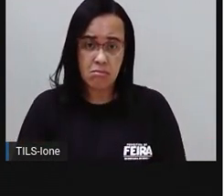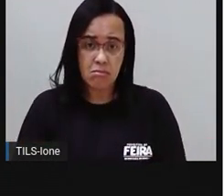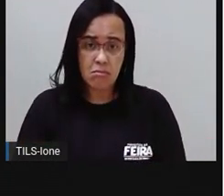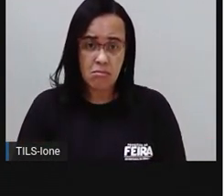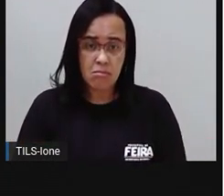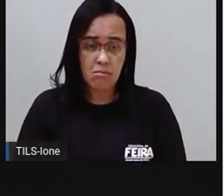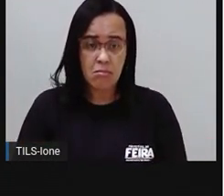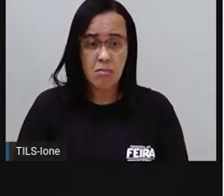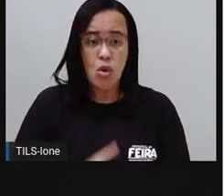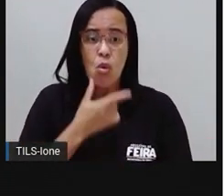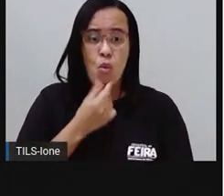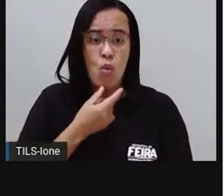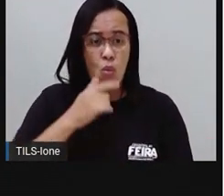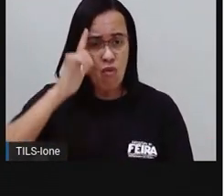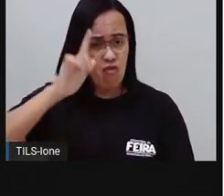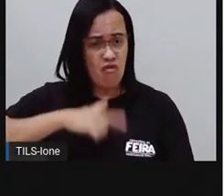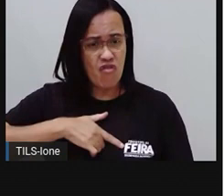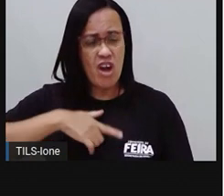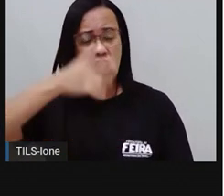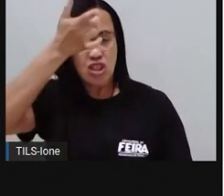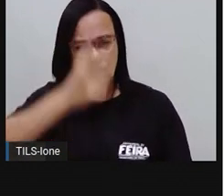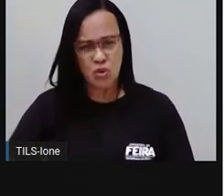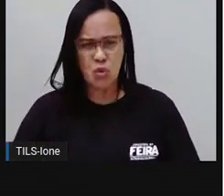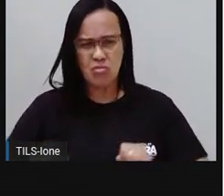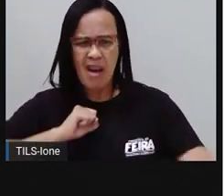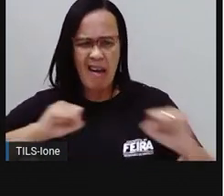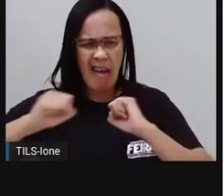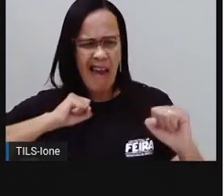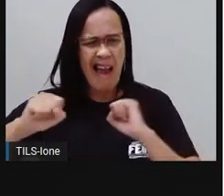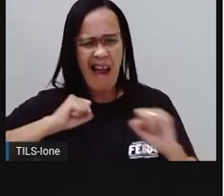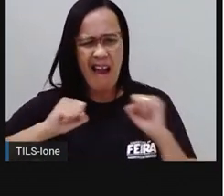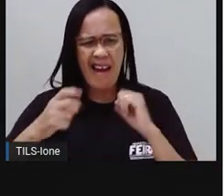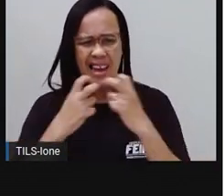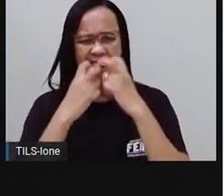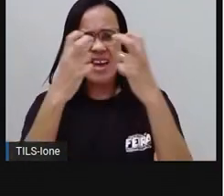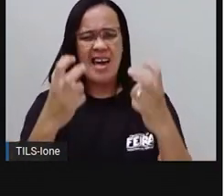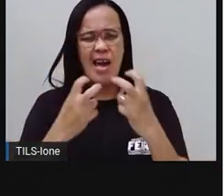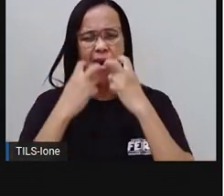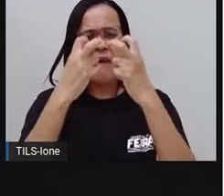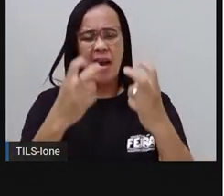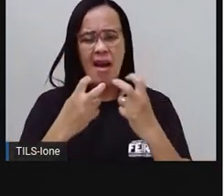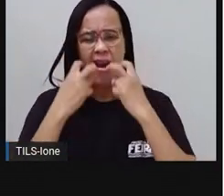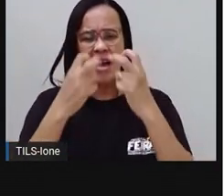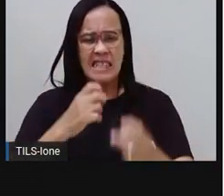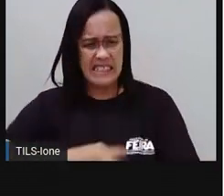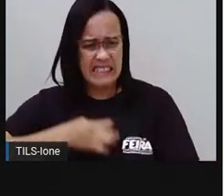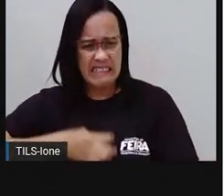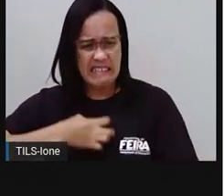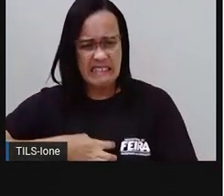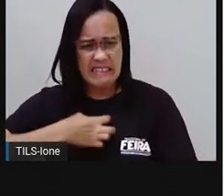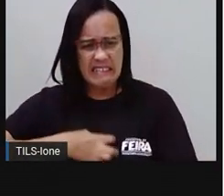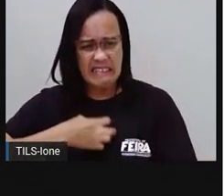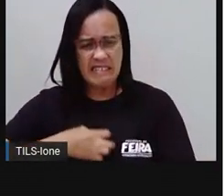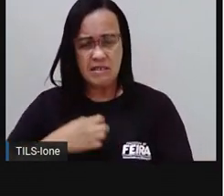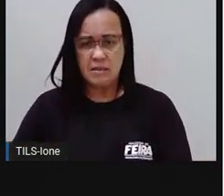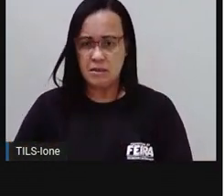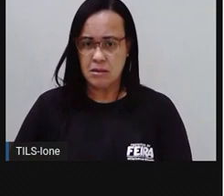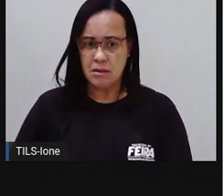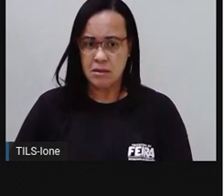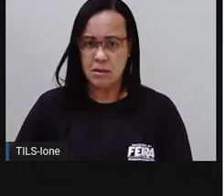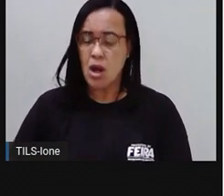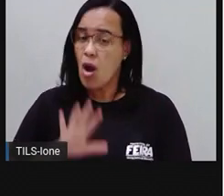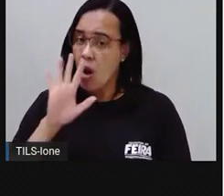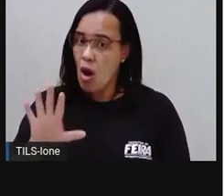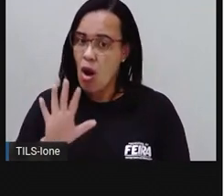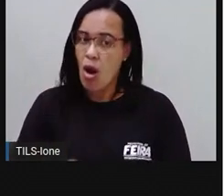O Duende bateu os pés, sacudiu os braços e soltou terríveis rugidos de raiva. Espero que não me